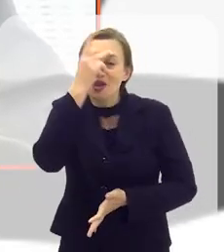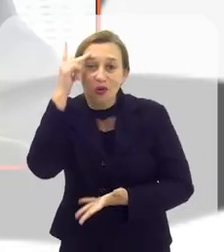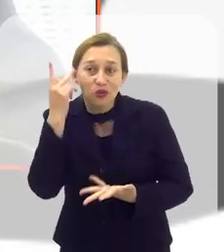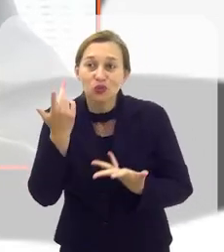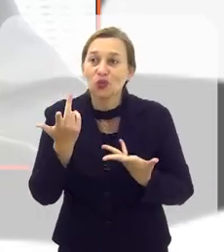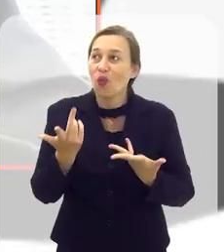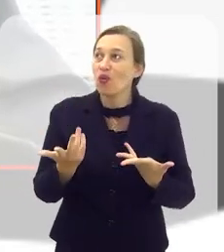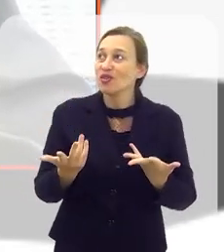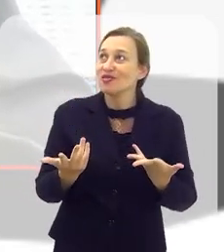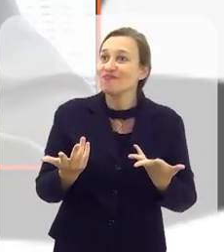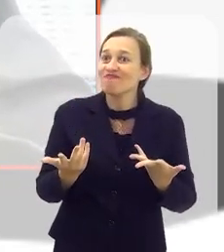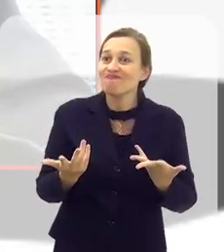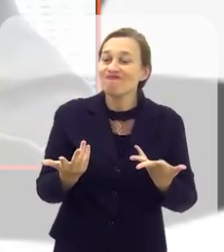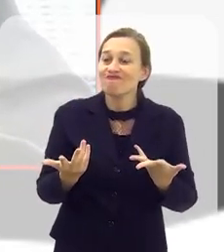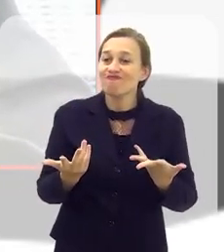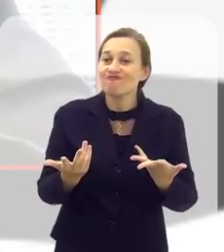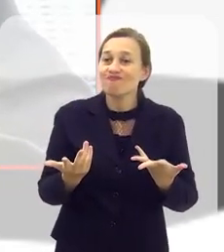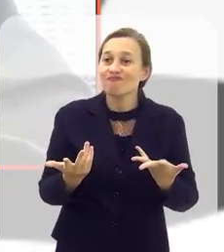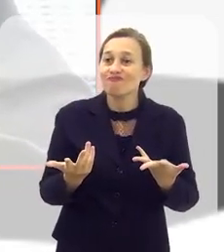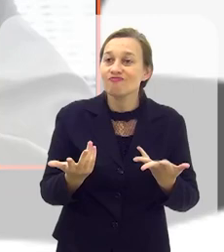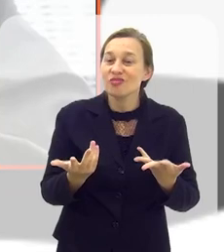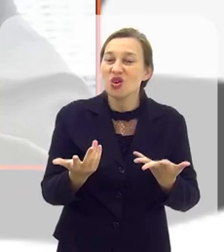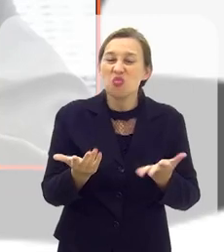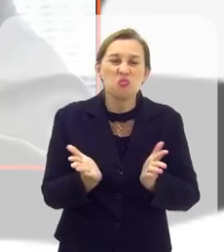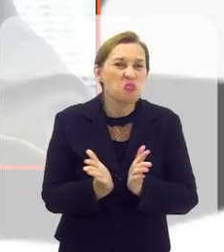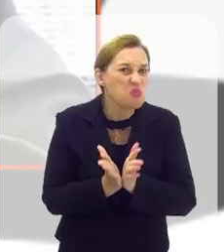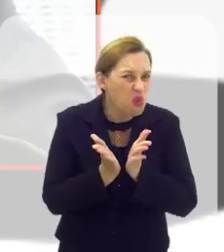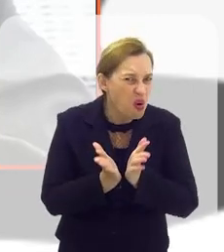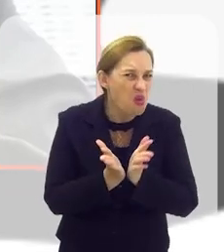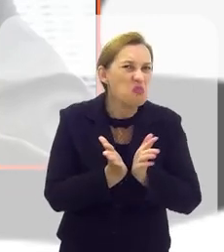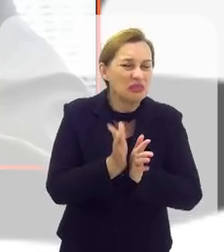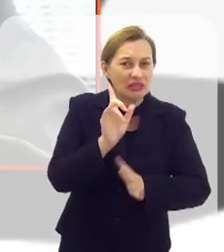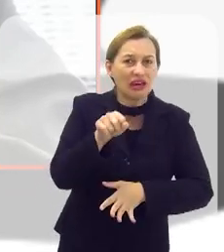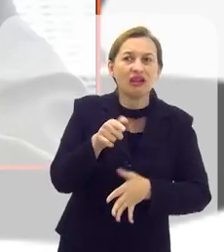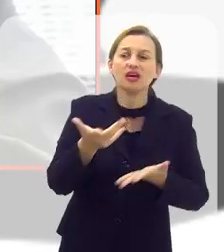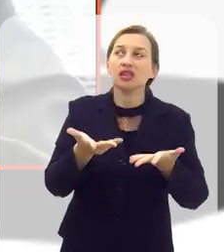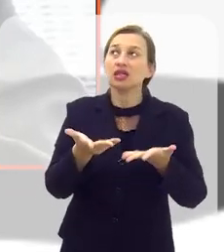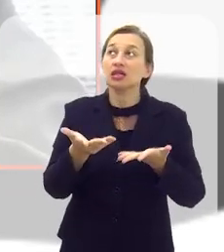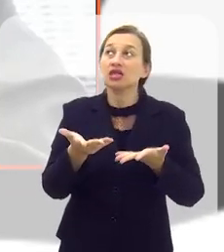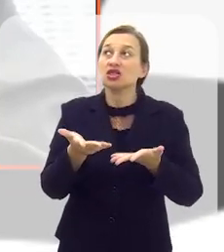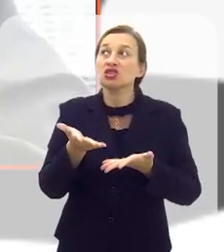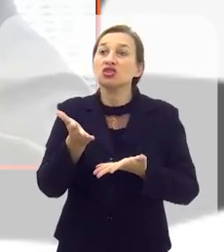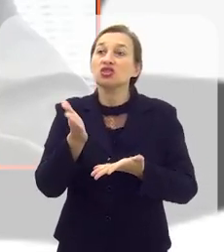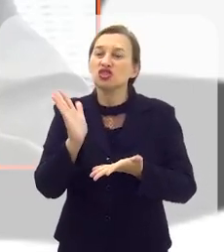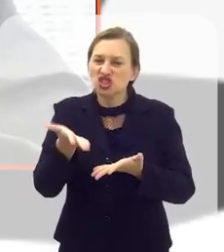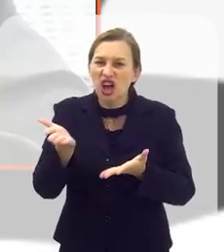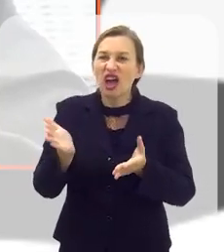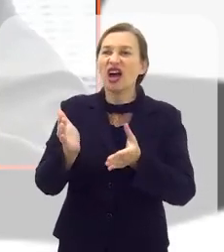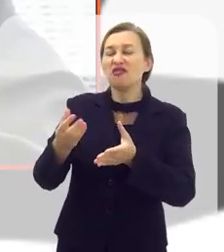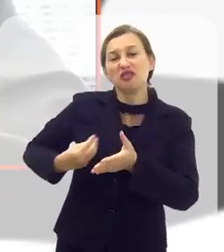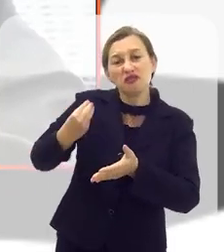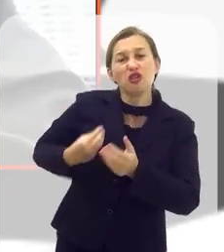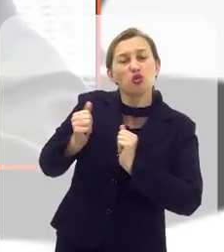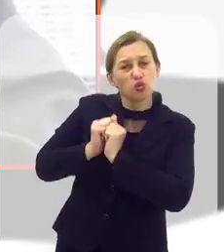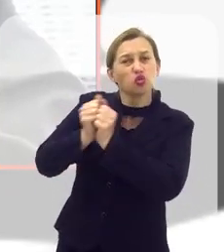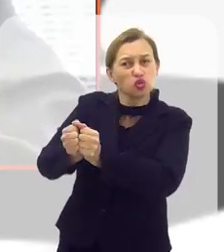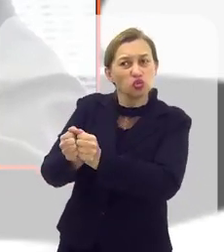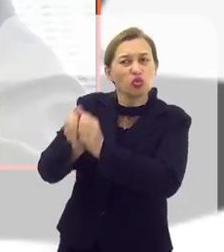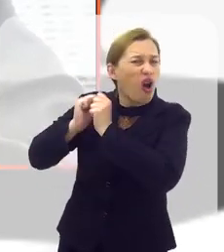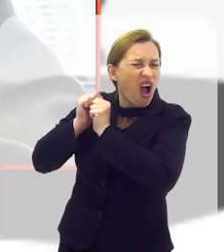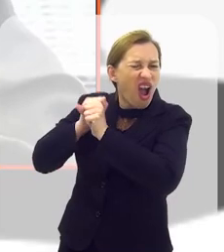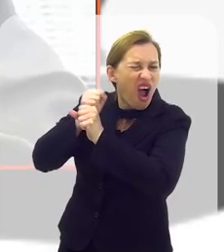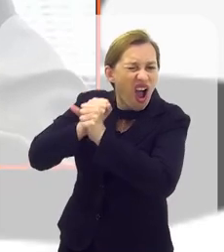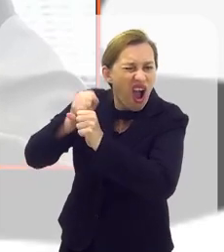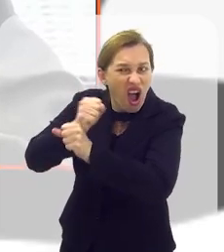pessoas com um baixo poder aquisitivo e que já moravam juntos,